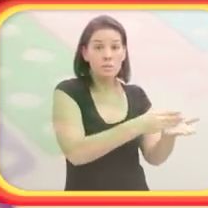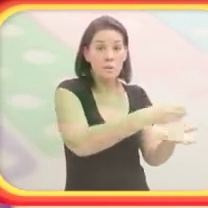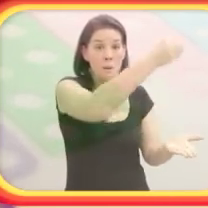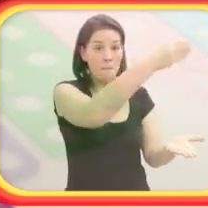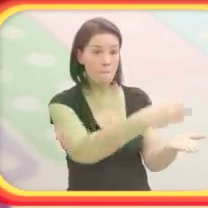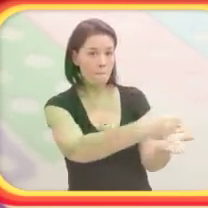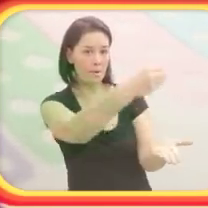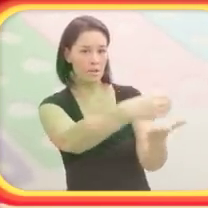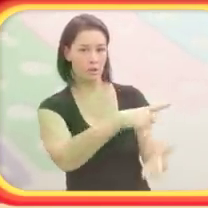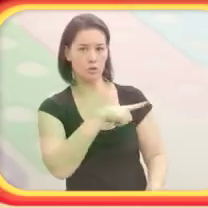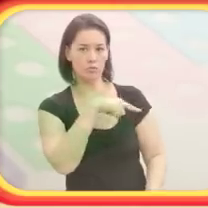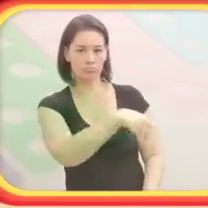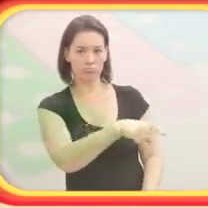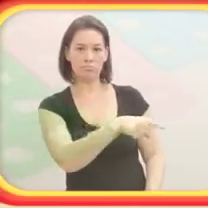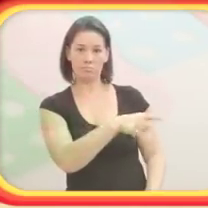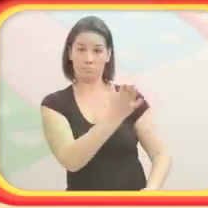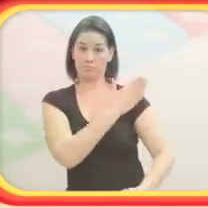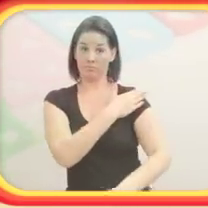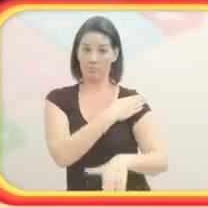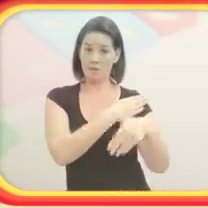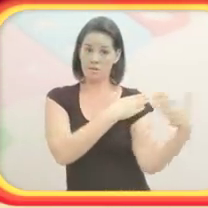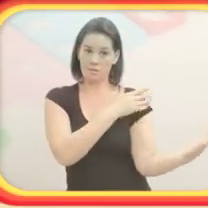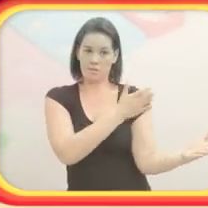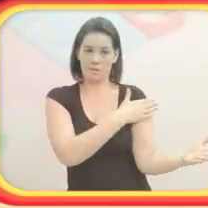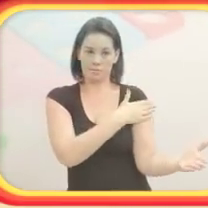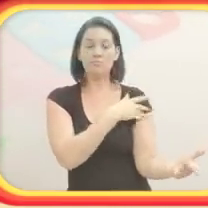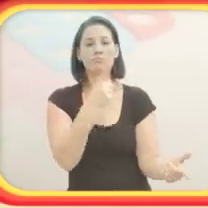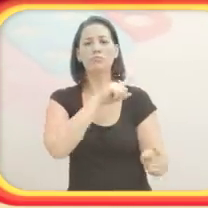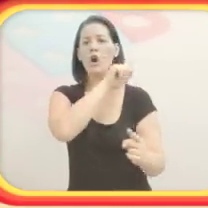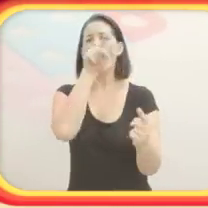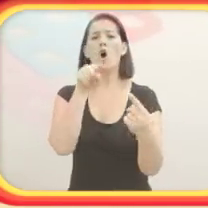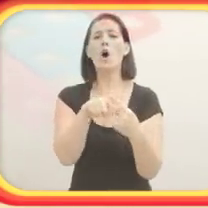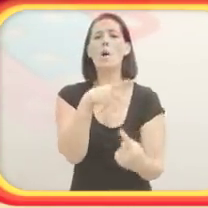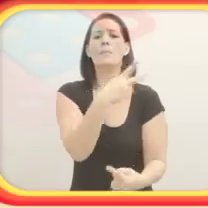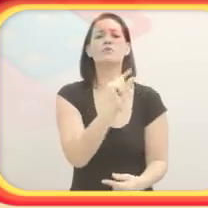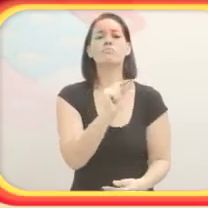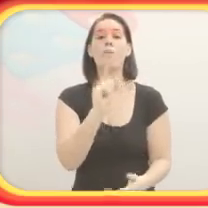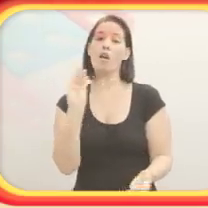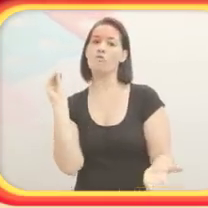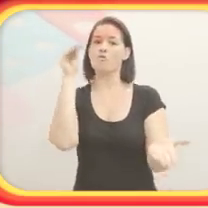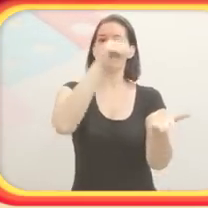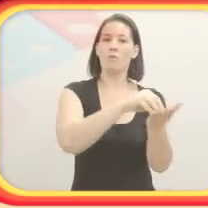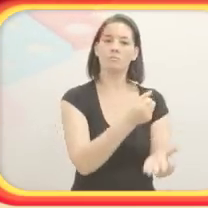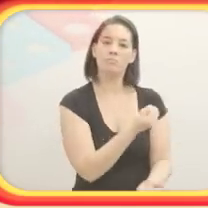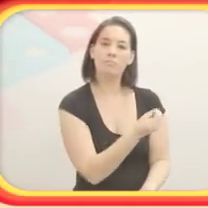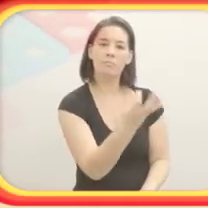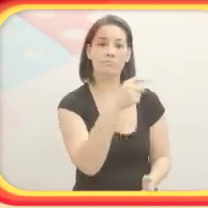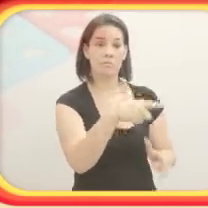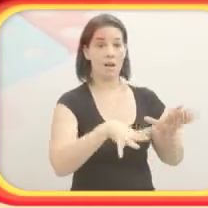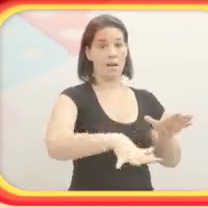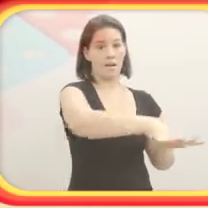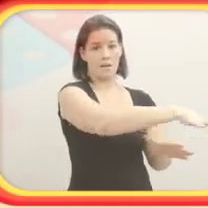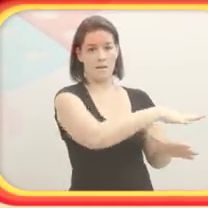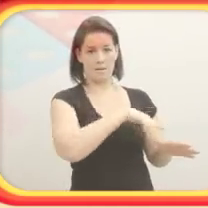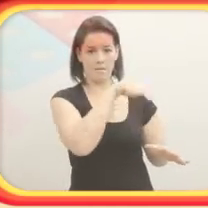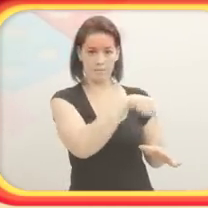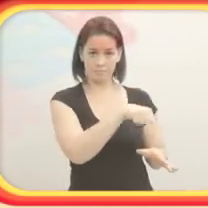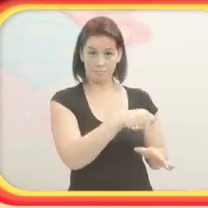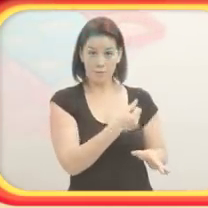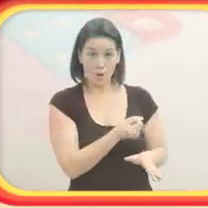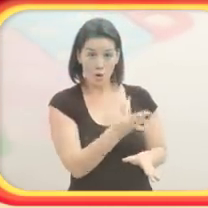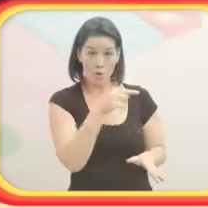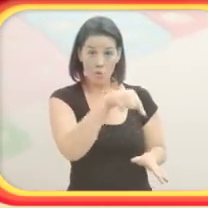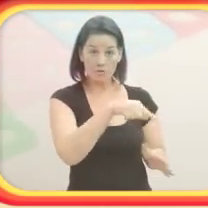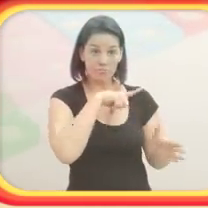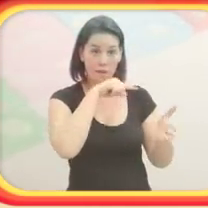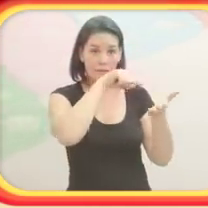esses pinos aqui que estão à minha esquerda. Então, o objetivo dele é colocar a mesma